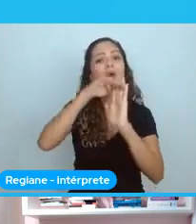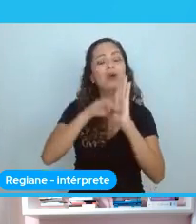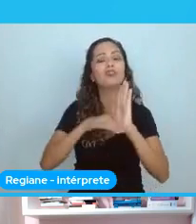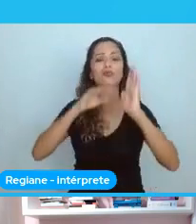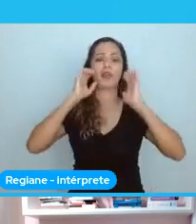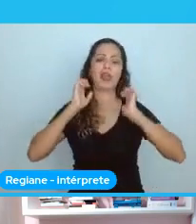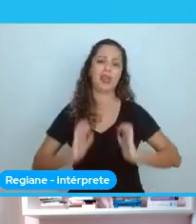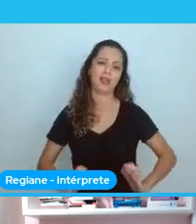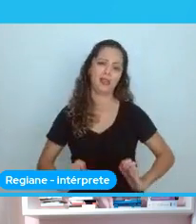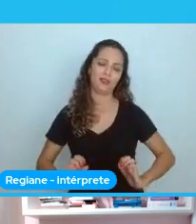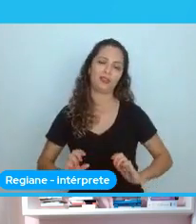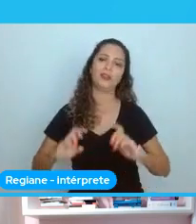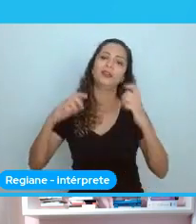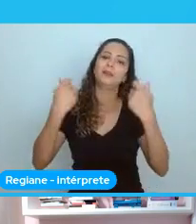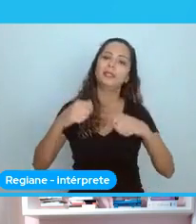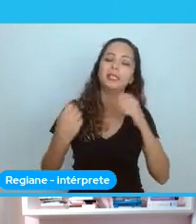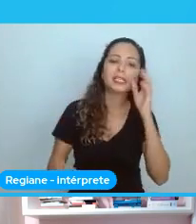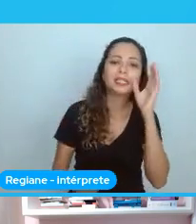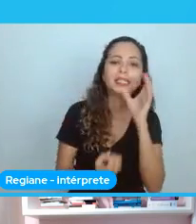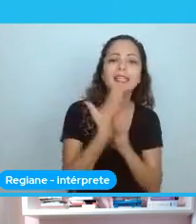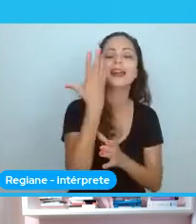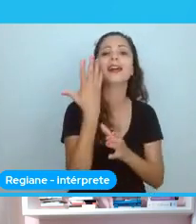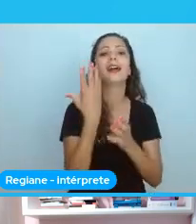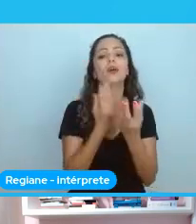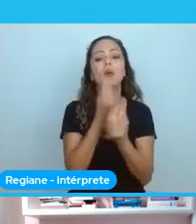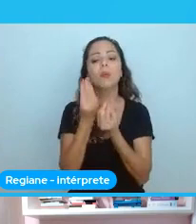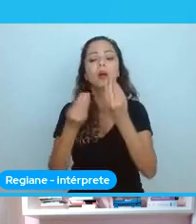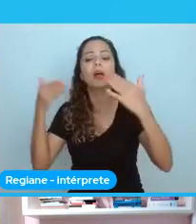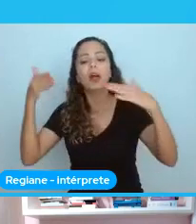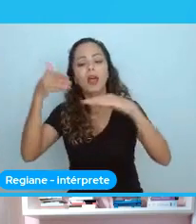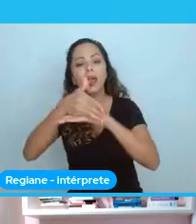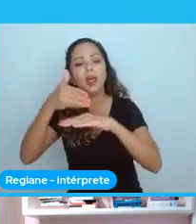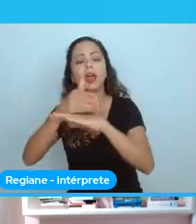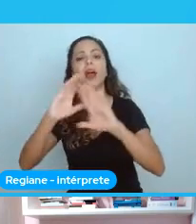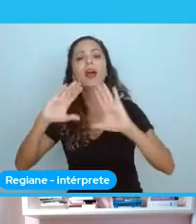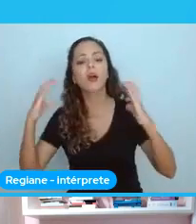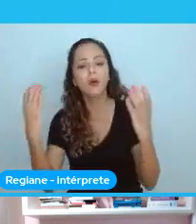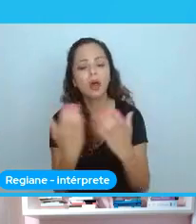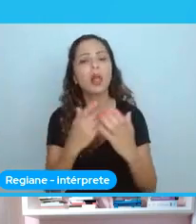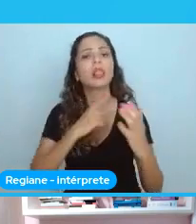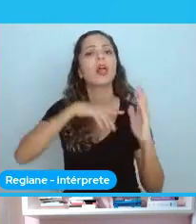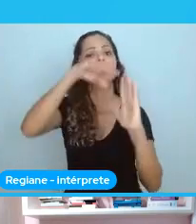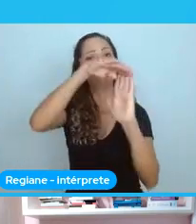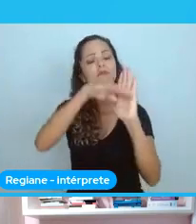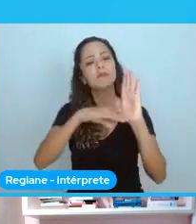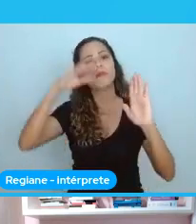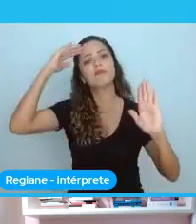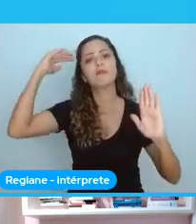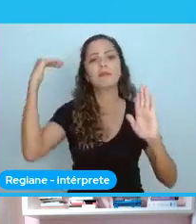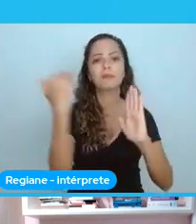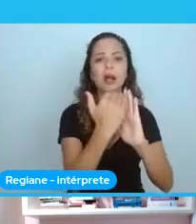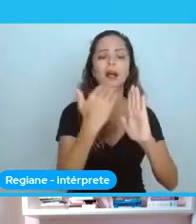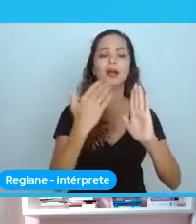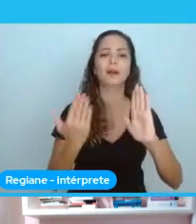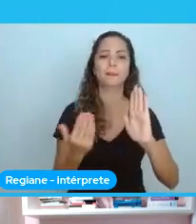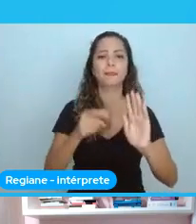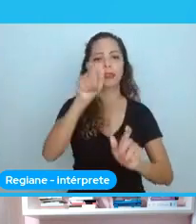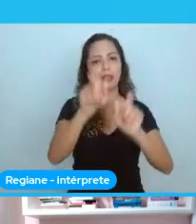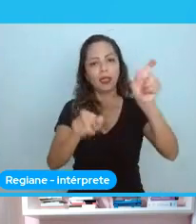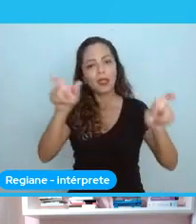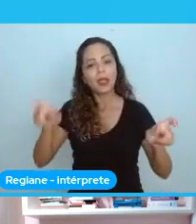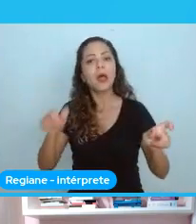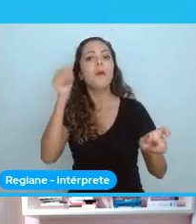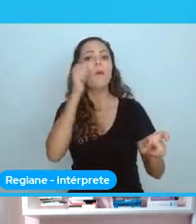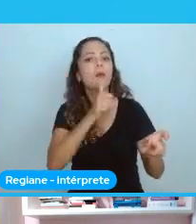as mulheres, as pessoas da sua comunidade, elas se sintam seguras para conversar sobre um incidente.